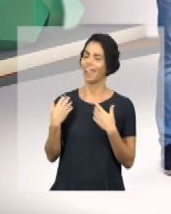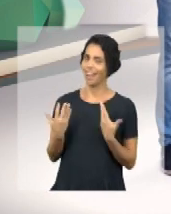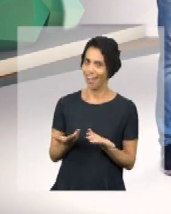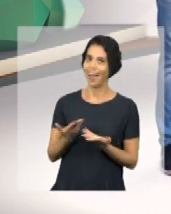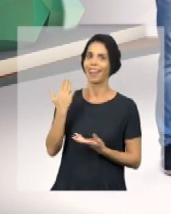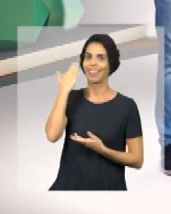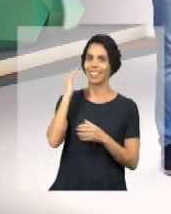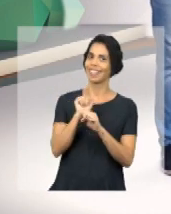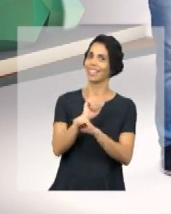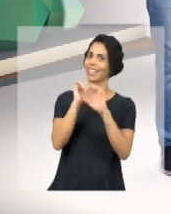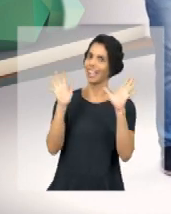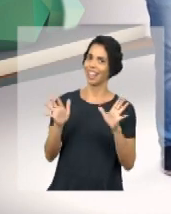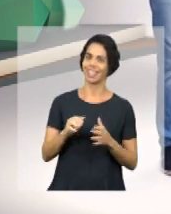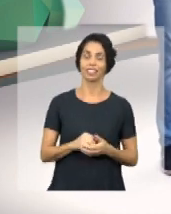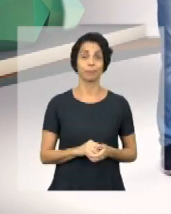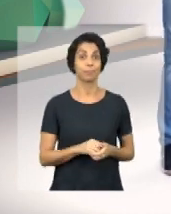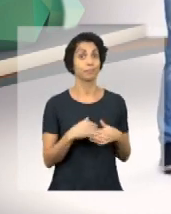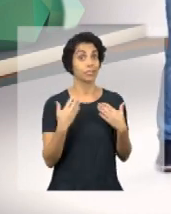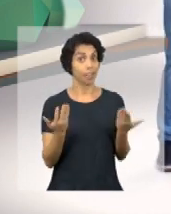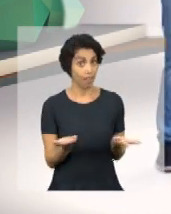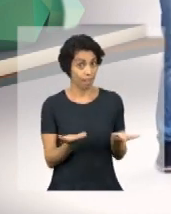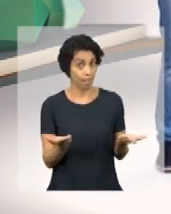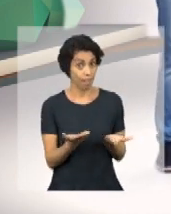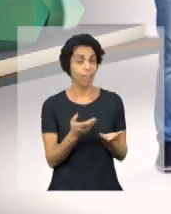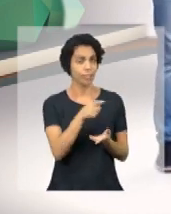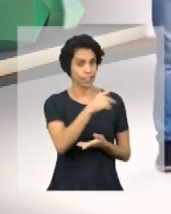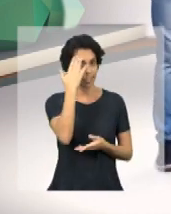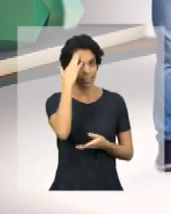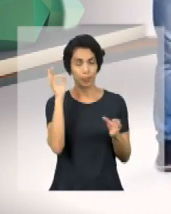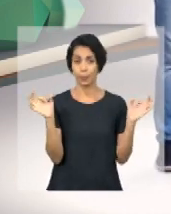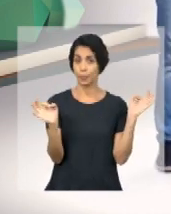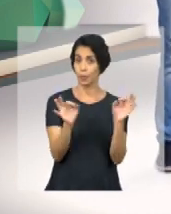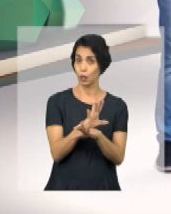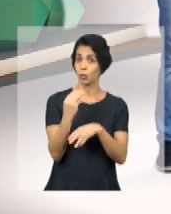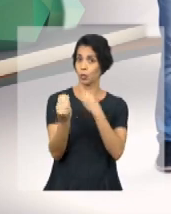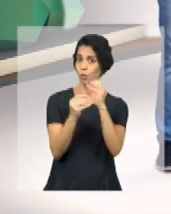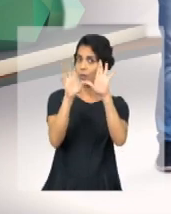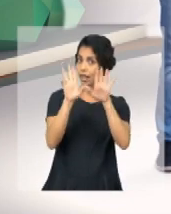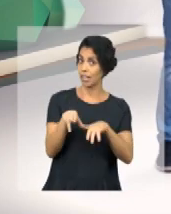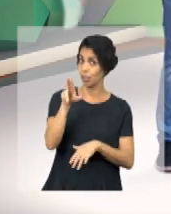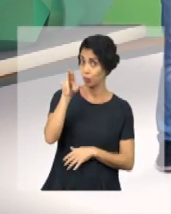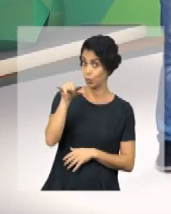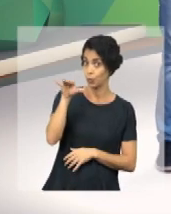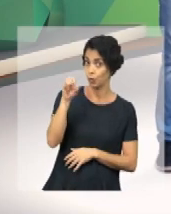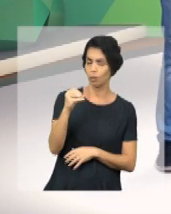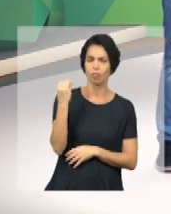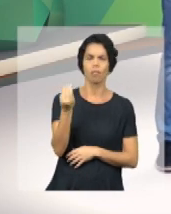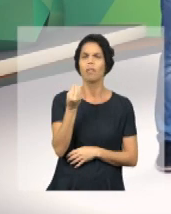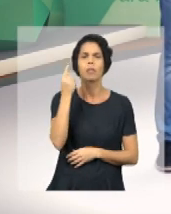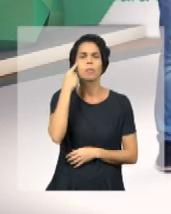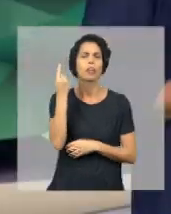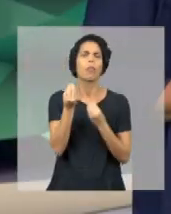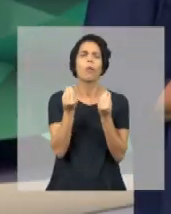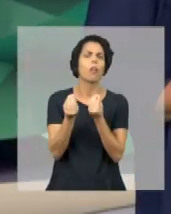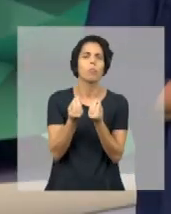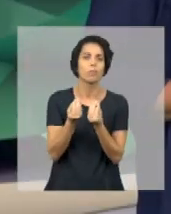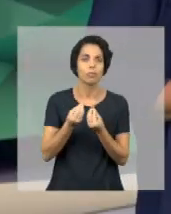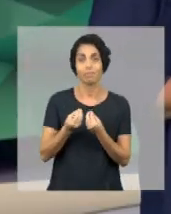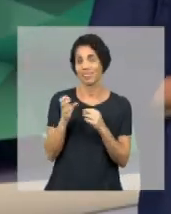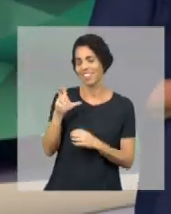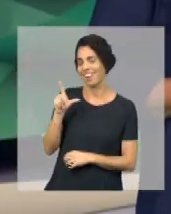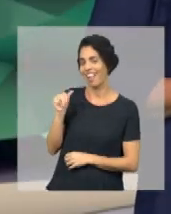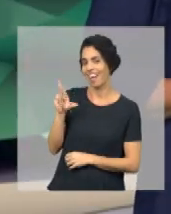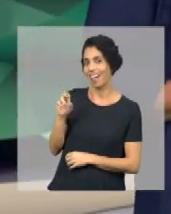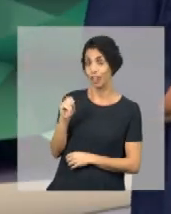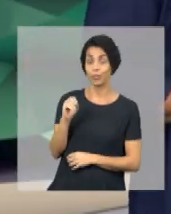agora ficou claro. Bom, já que você entendeu como funciona o cadastro, vamos ver para que ele serve. Claro.